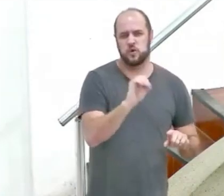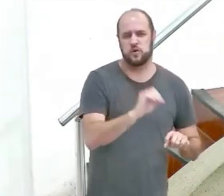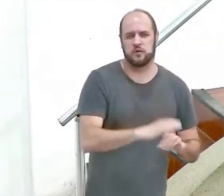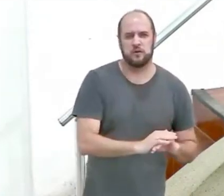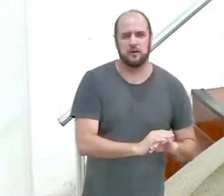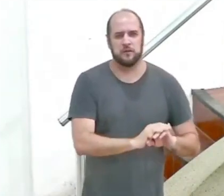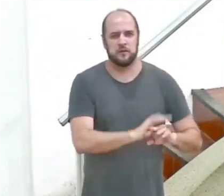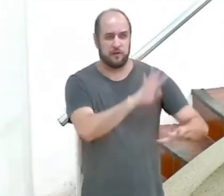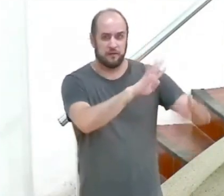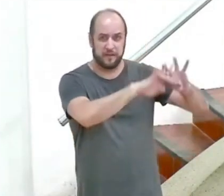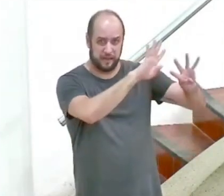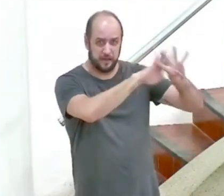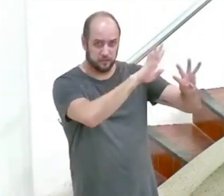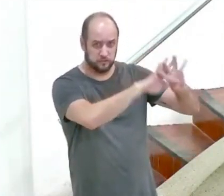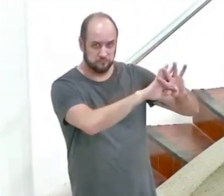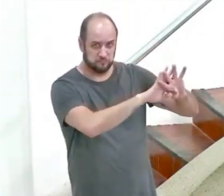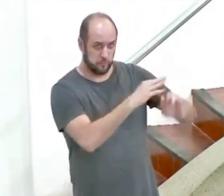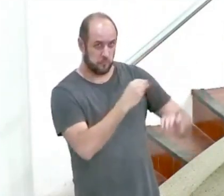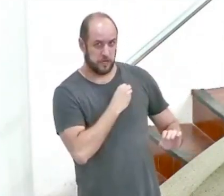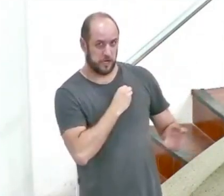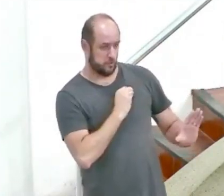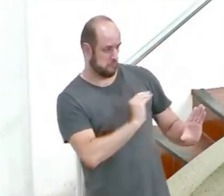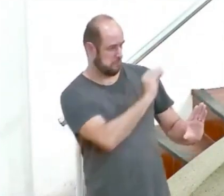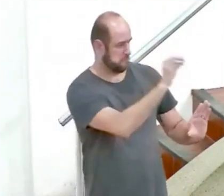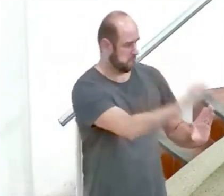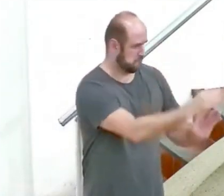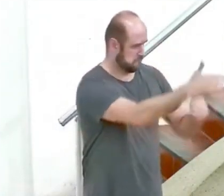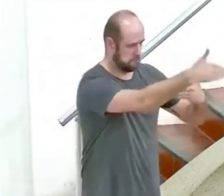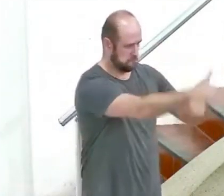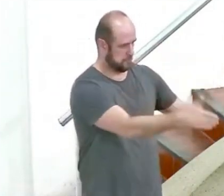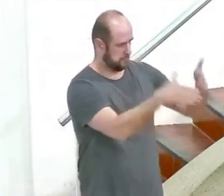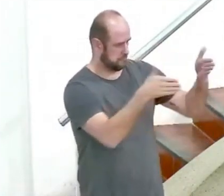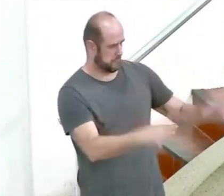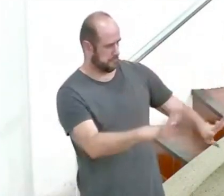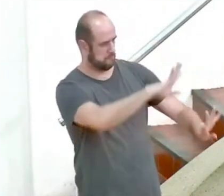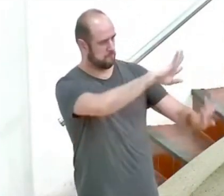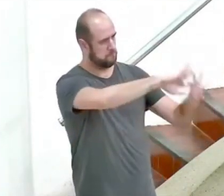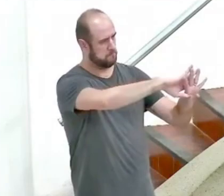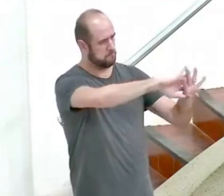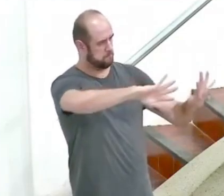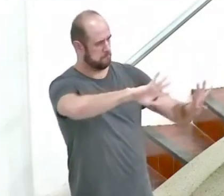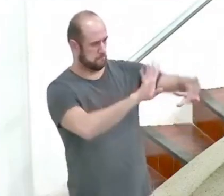Você coloca ele dentro de um cercado, esse aqui é o pecado, está aqui, na cerquinha.